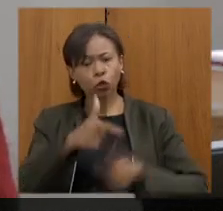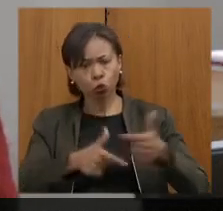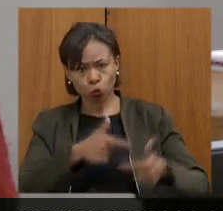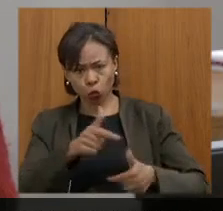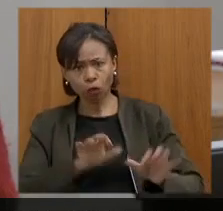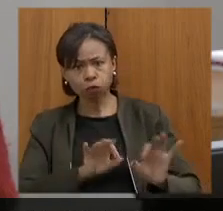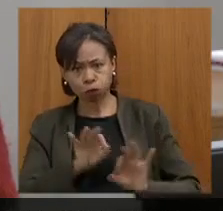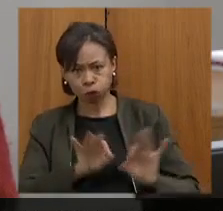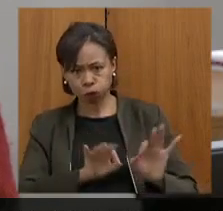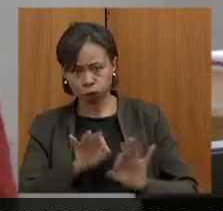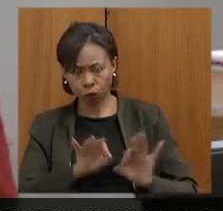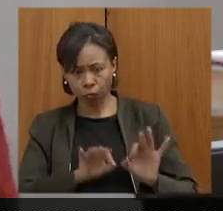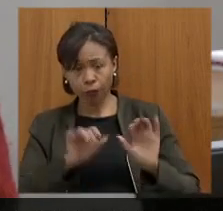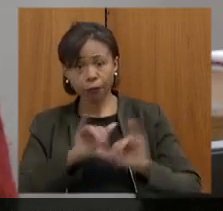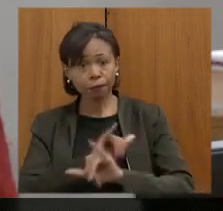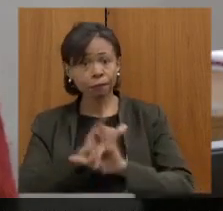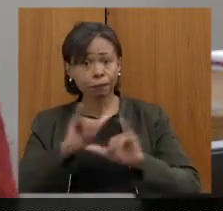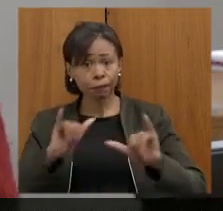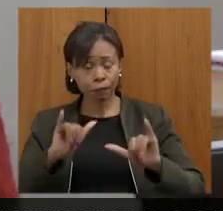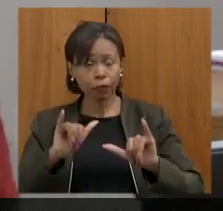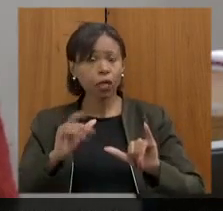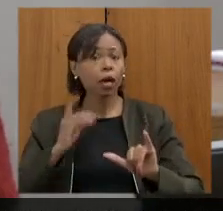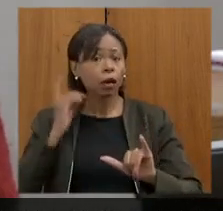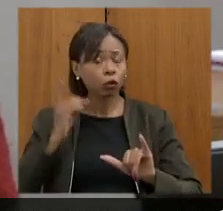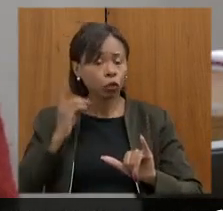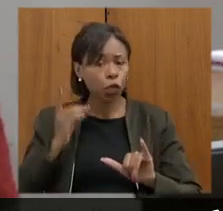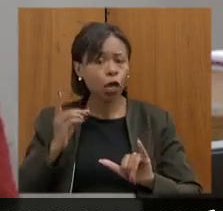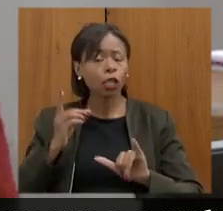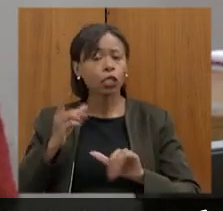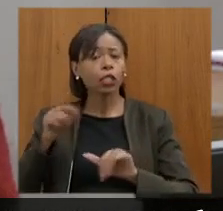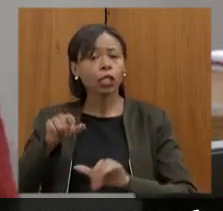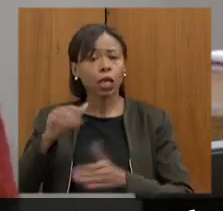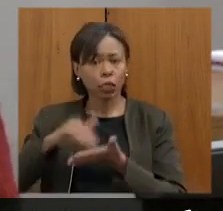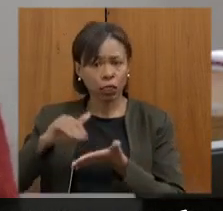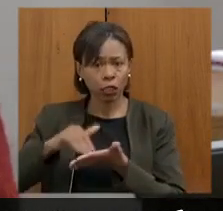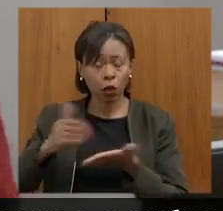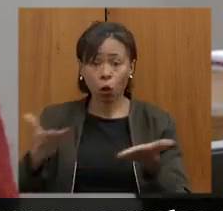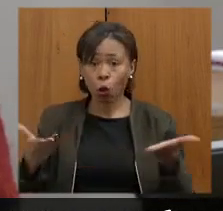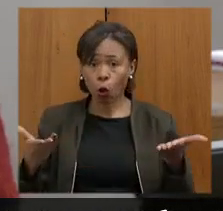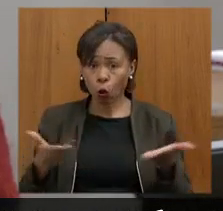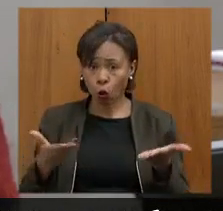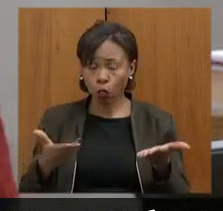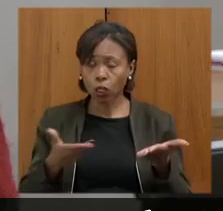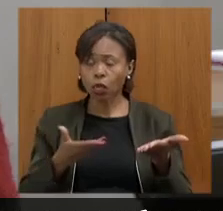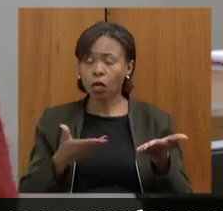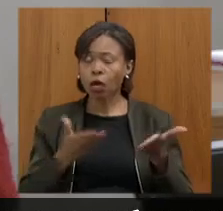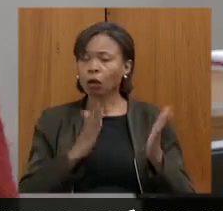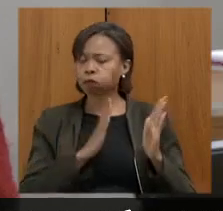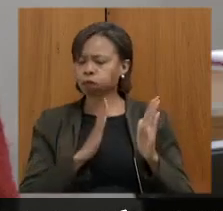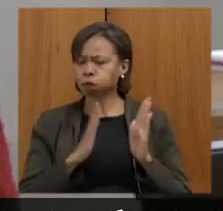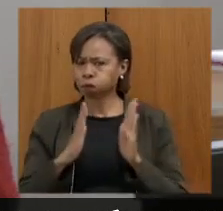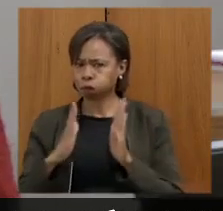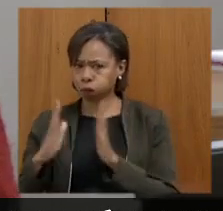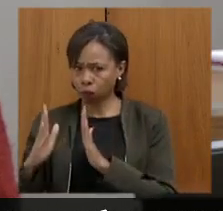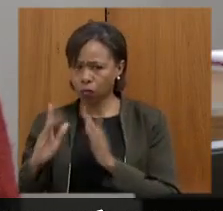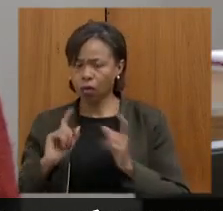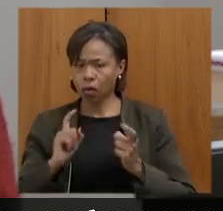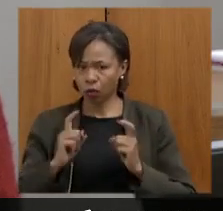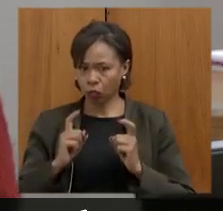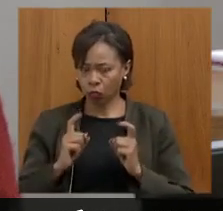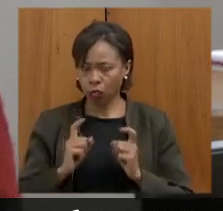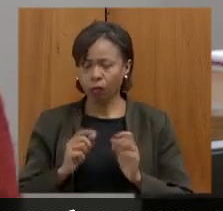comunica aos parlamentares e à convidada que os atos dessa reunião obedecerão as seguintes normas e procedimentos.